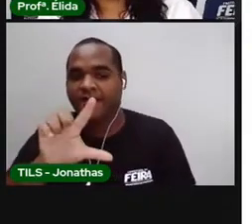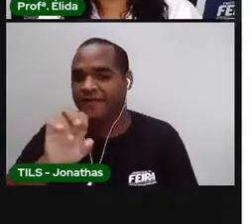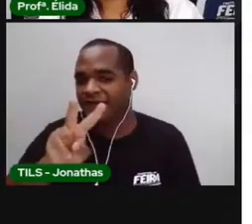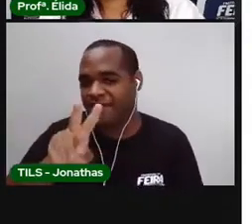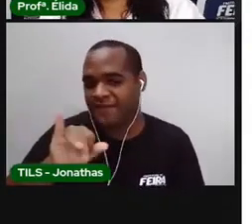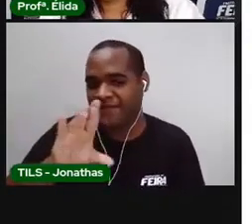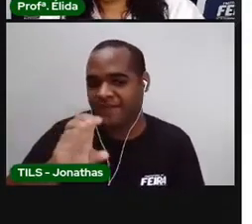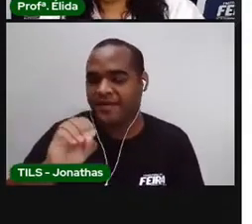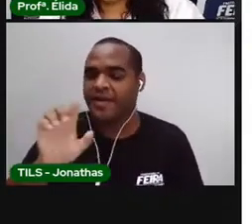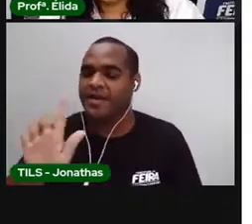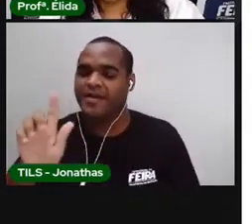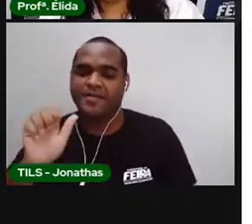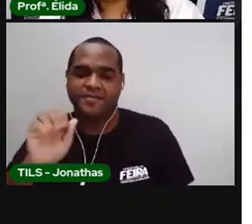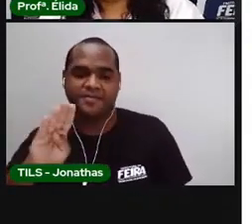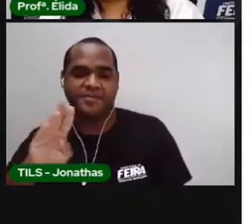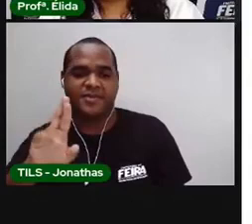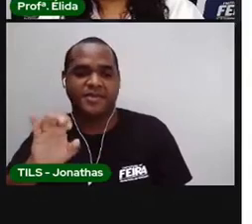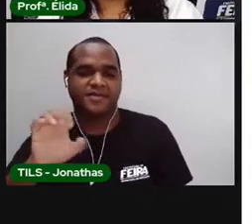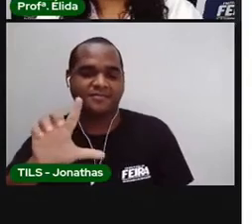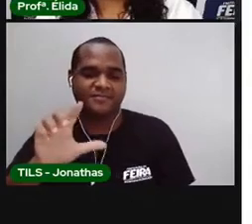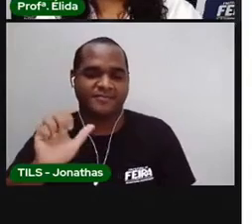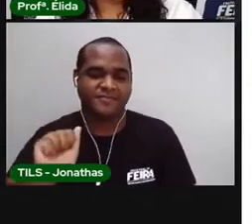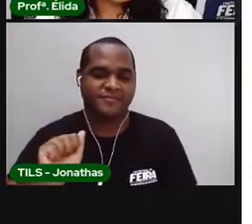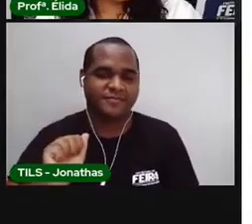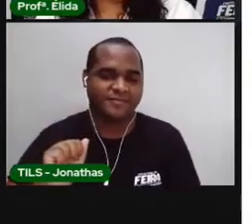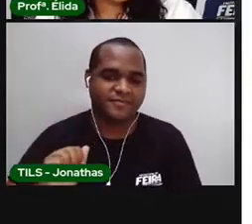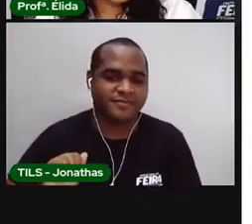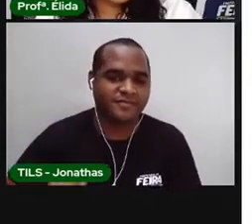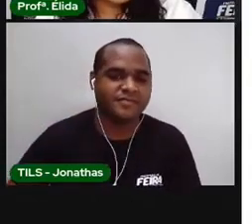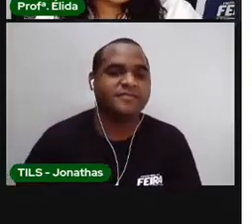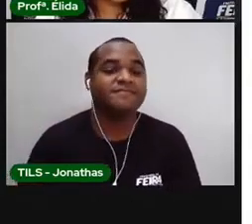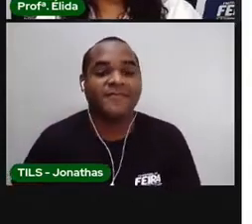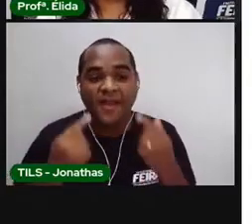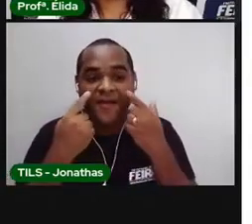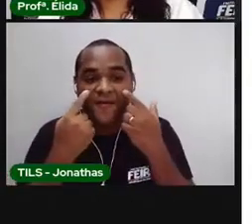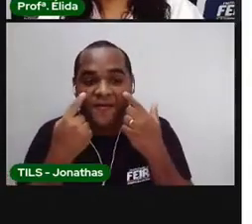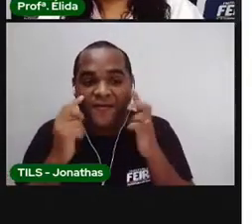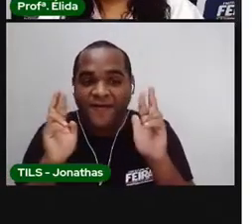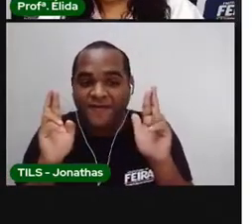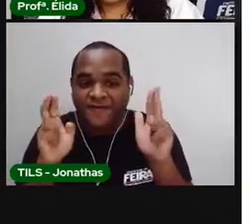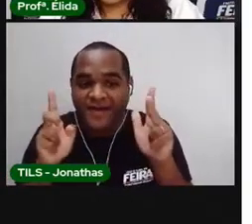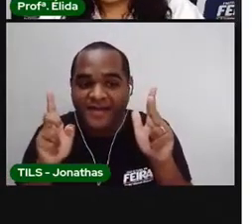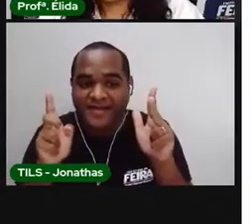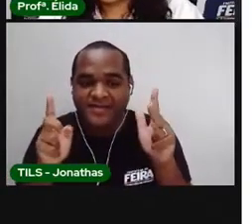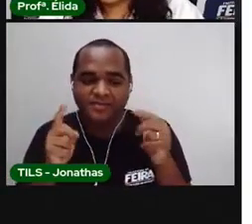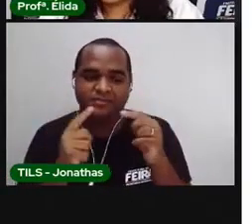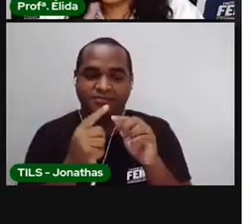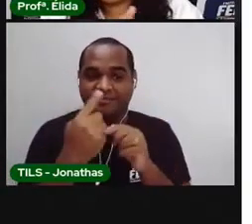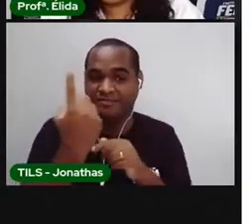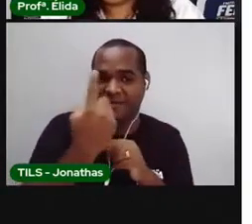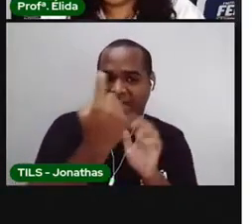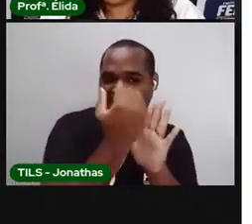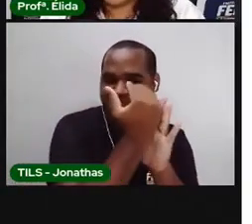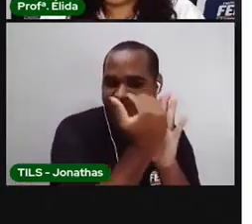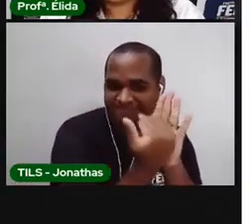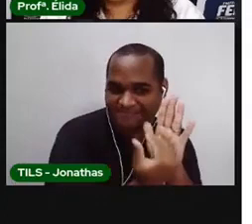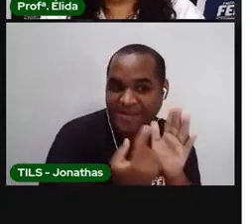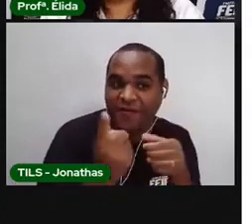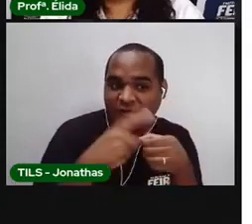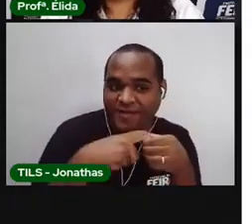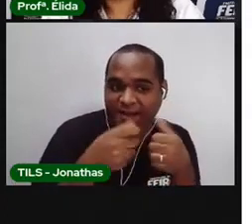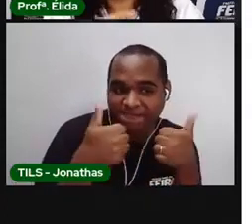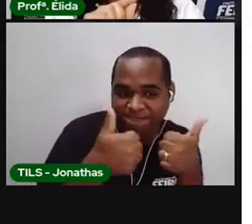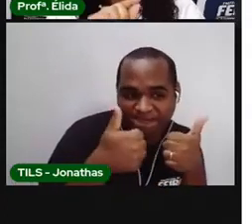Flávio e Gabriela. Viu a diferença? A primeira lista, a prova é voltar.